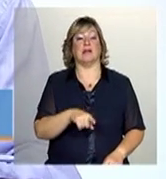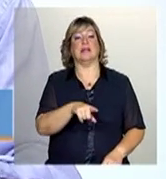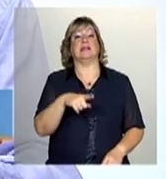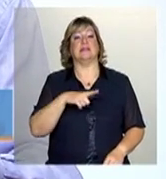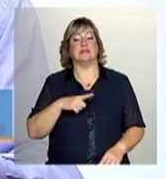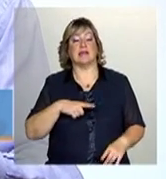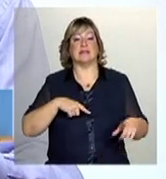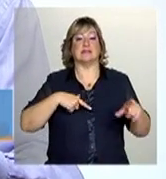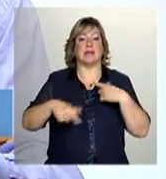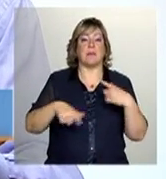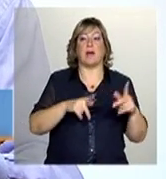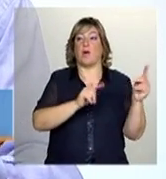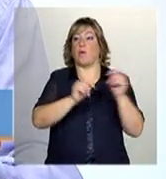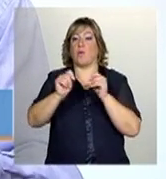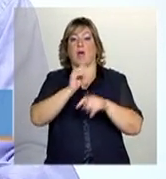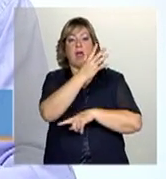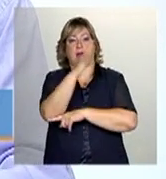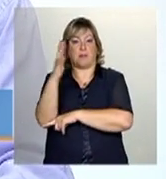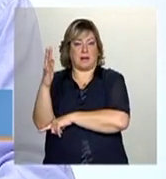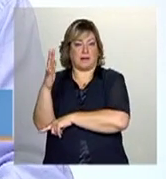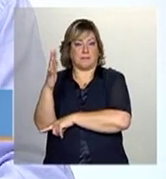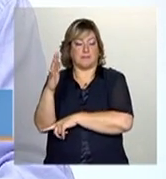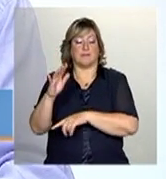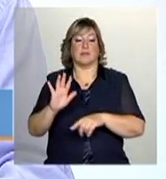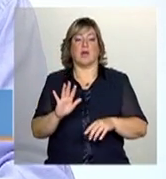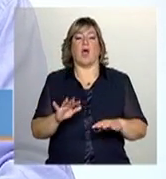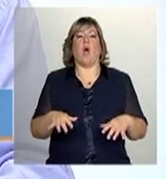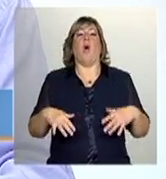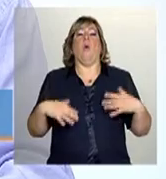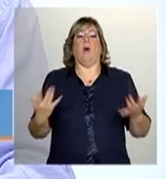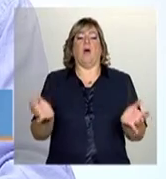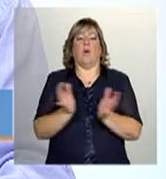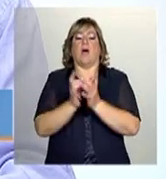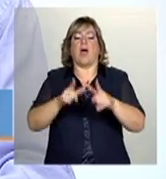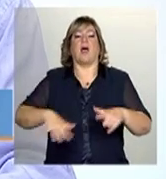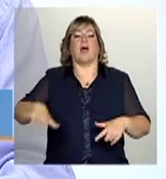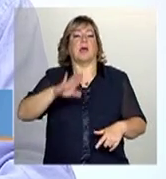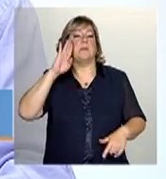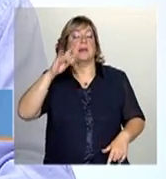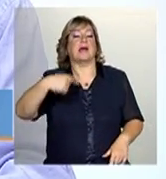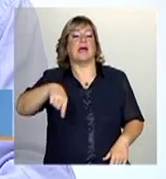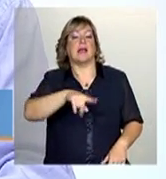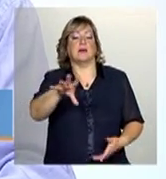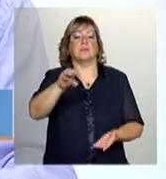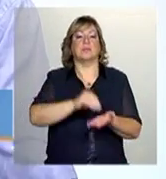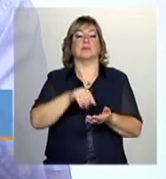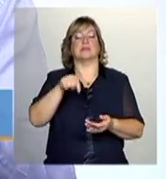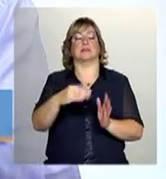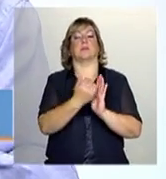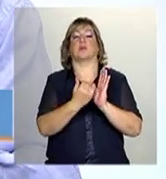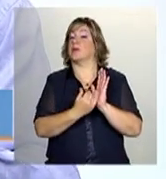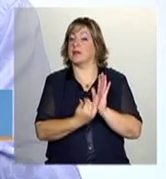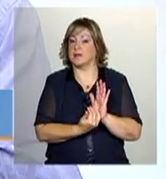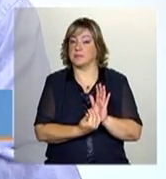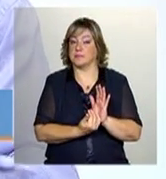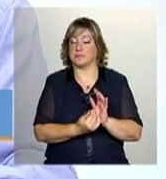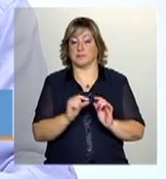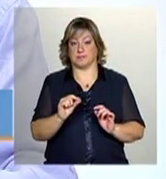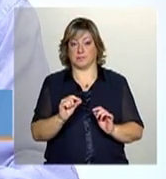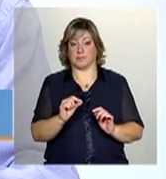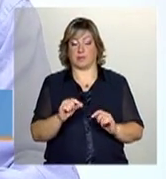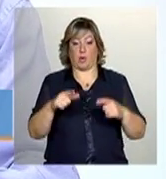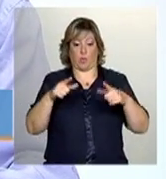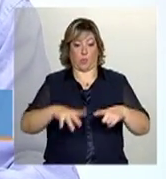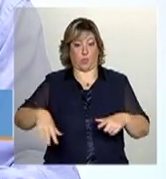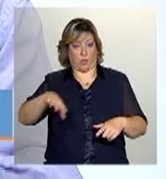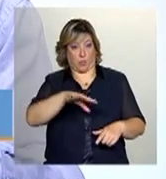atividade de conservação ambiental. E quais são essas áreas prioritárias para a implantação desse programa? As unidades de